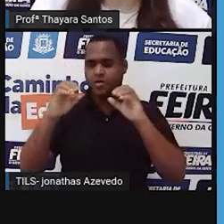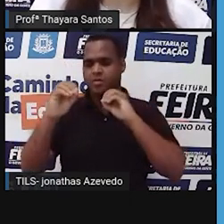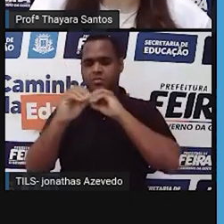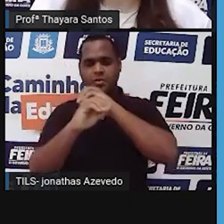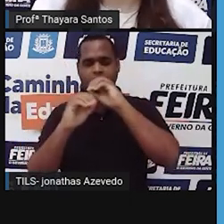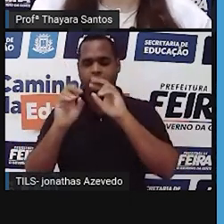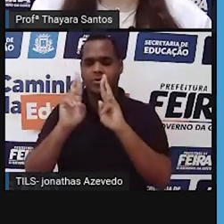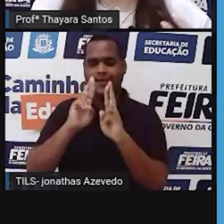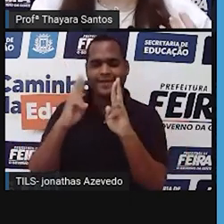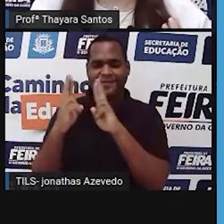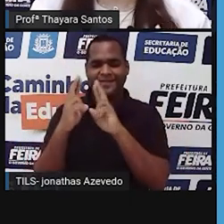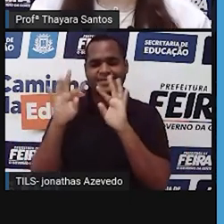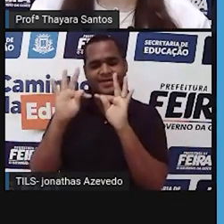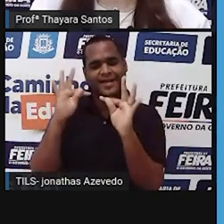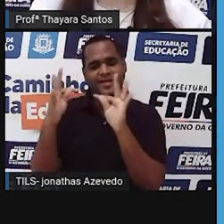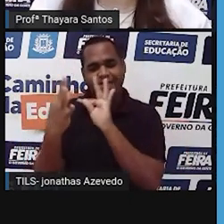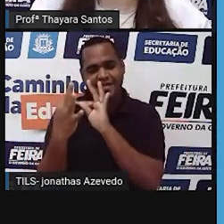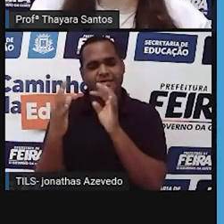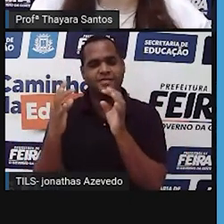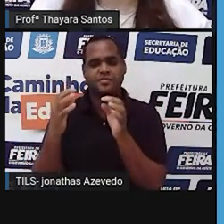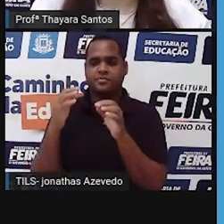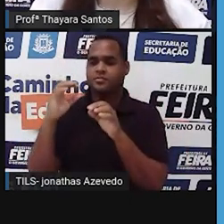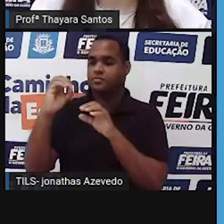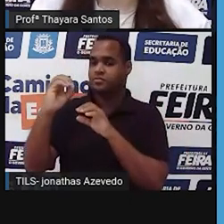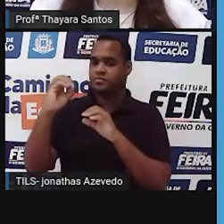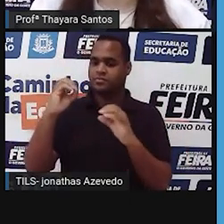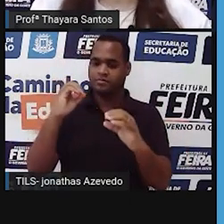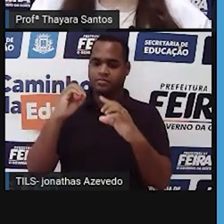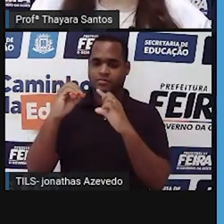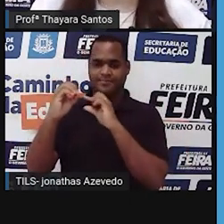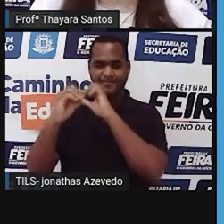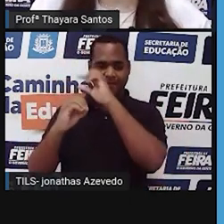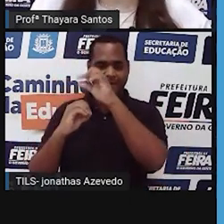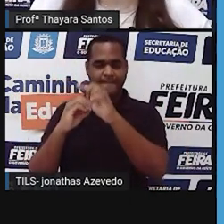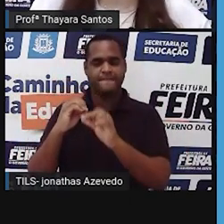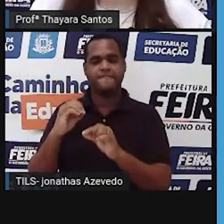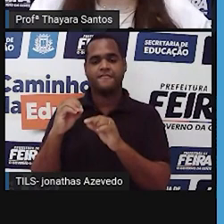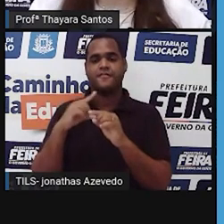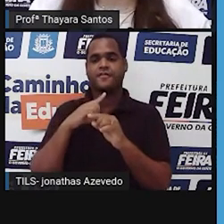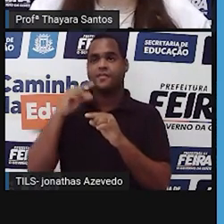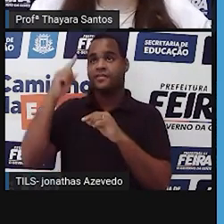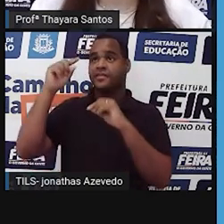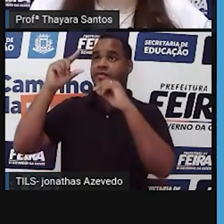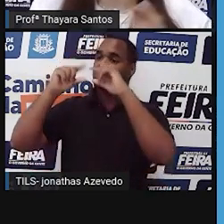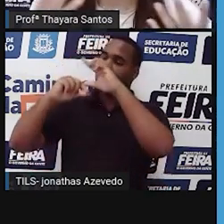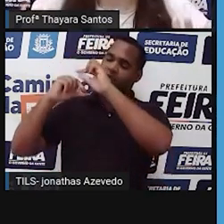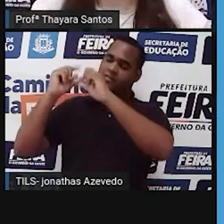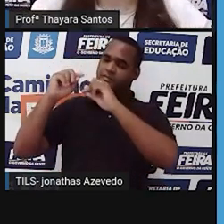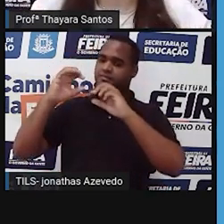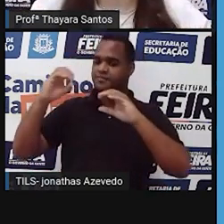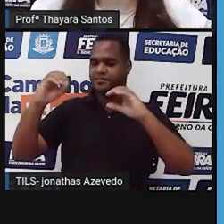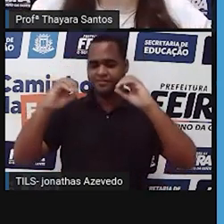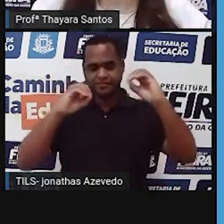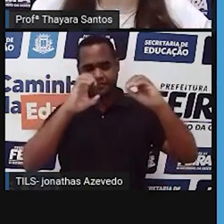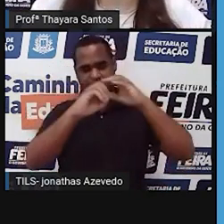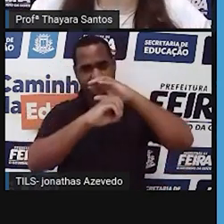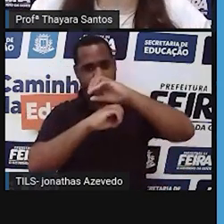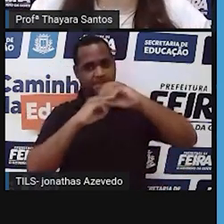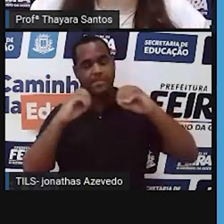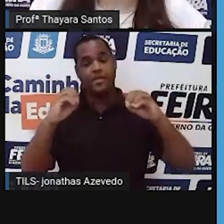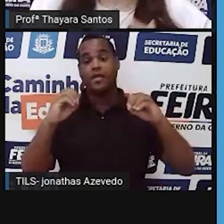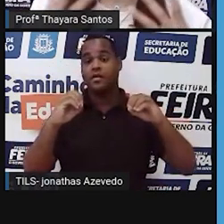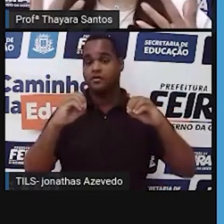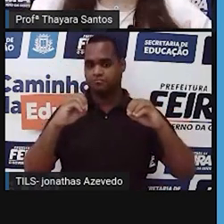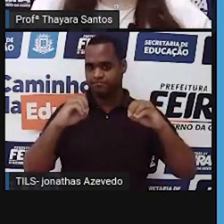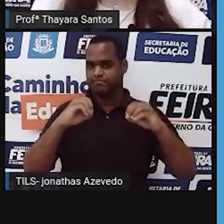seu movimento. Então, quando a gente estudou lá o Sol e as outras estrelas, quando a gente estudou o Sistema Solar, com todos os planetas, a gente estava